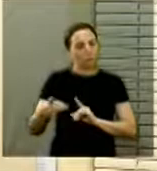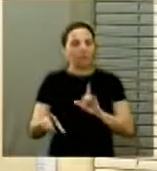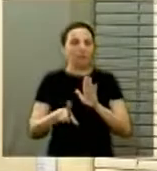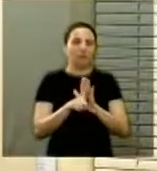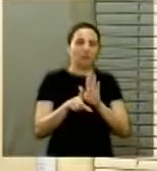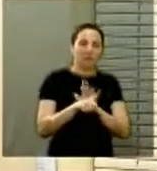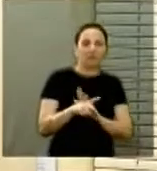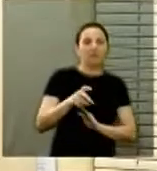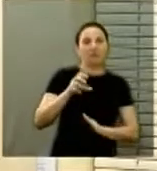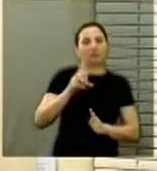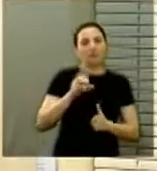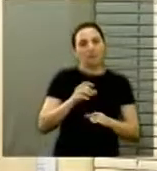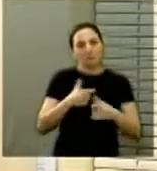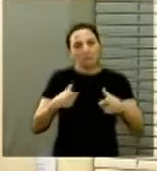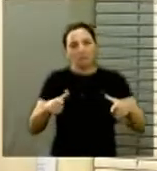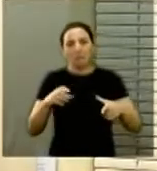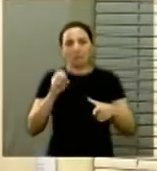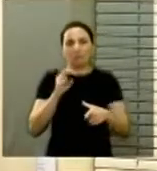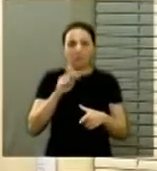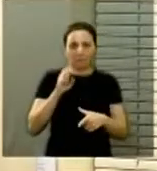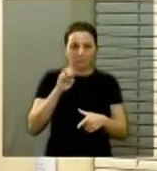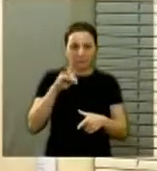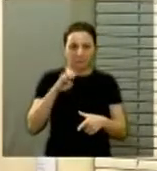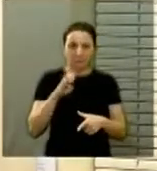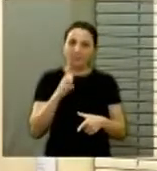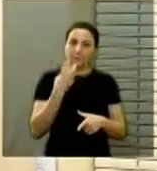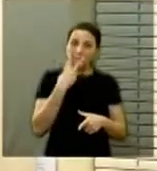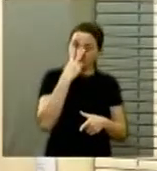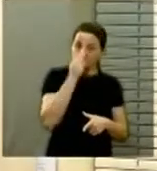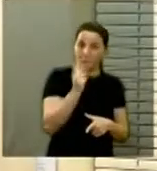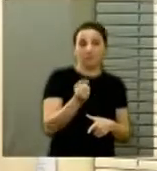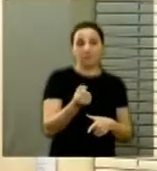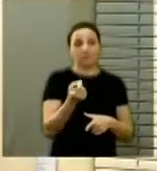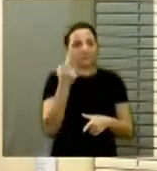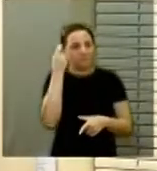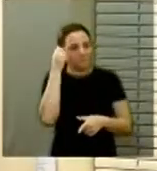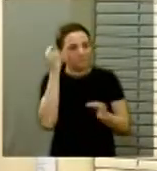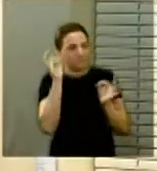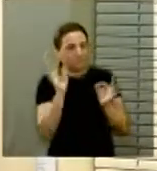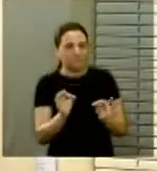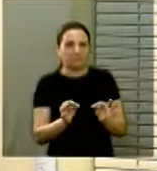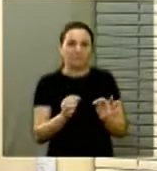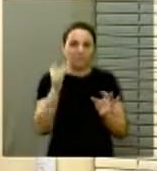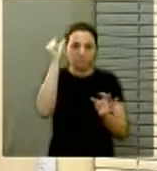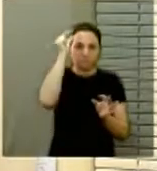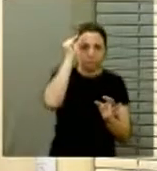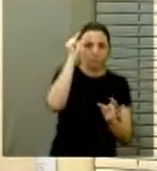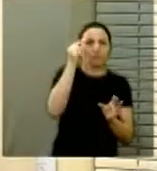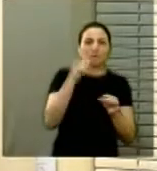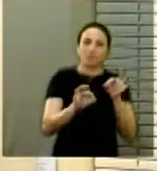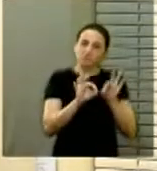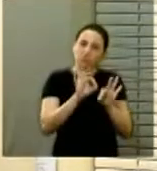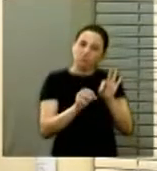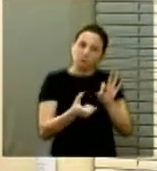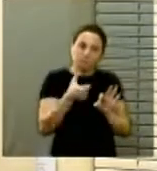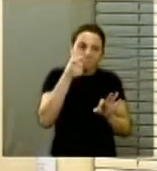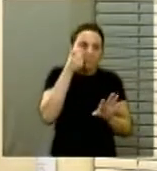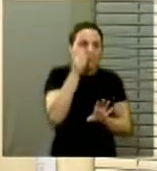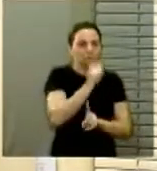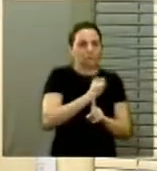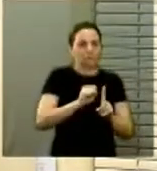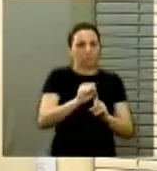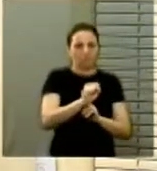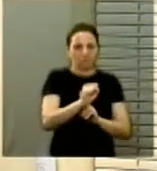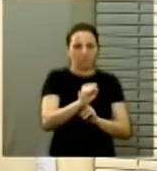problemas da criminalidade. Nos parecem muito mais sensato na tentativa de aliviar o senso de justiça ao interesse social,